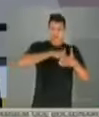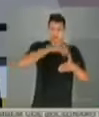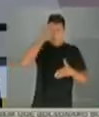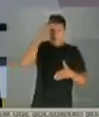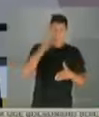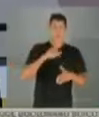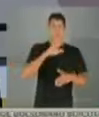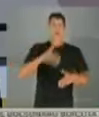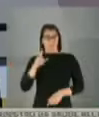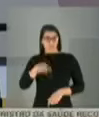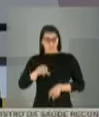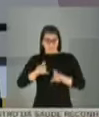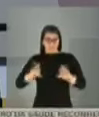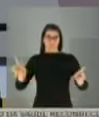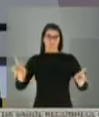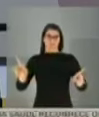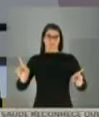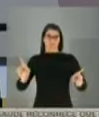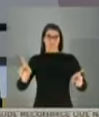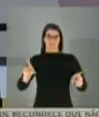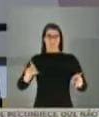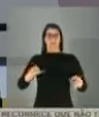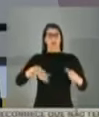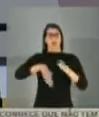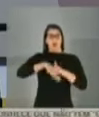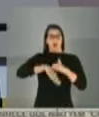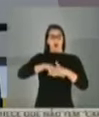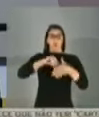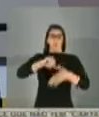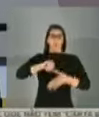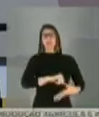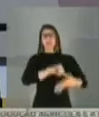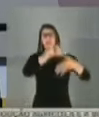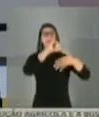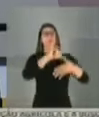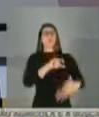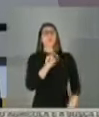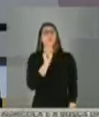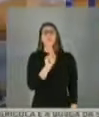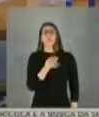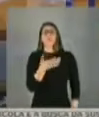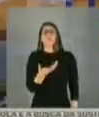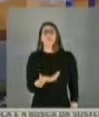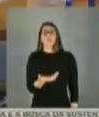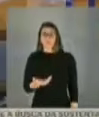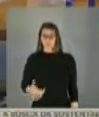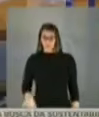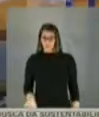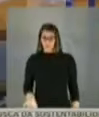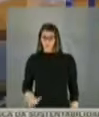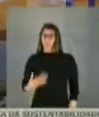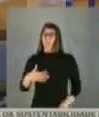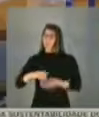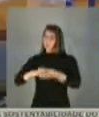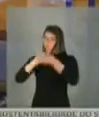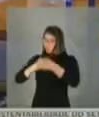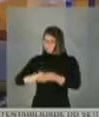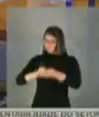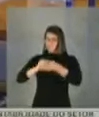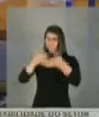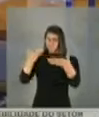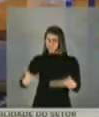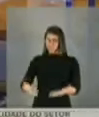pessoas vão passar fome. A Copa América é uma vaidade. Eu quero cumprimentar a Vossa Excelência por essa visão